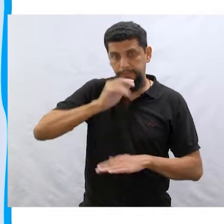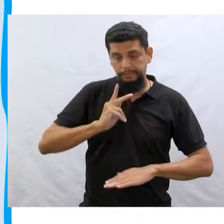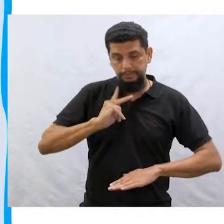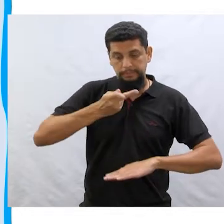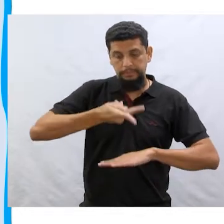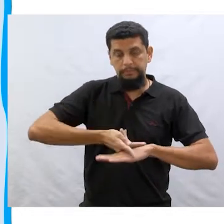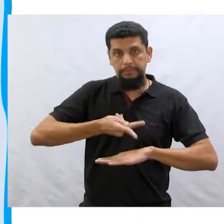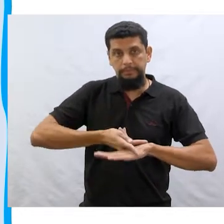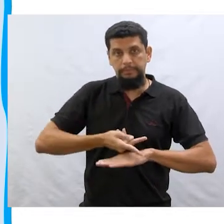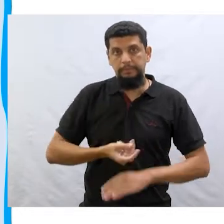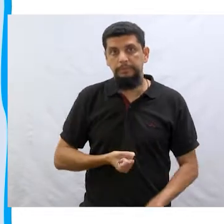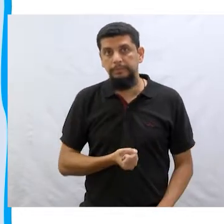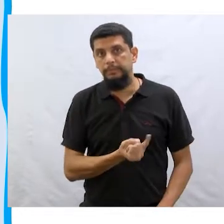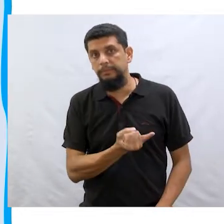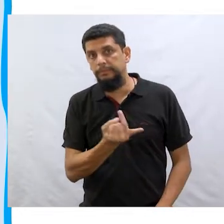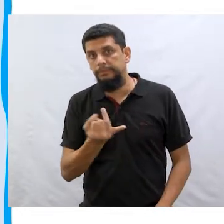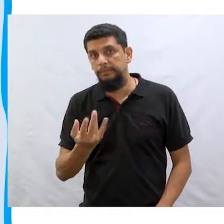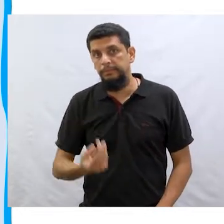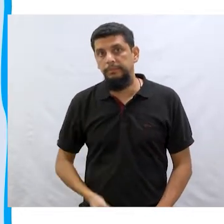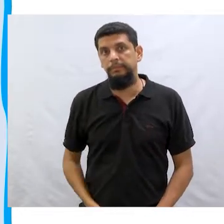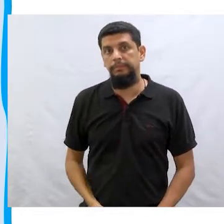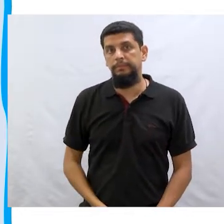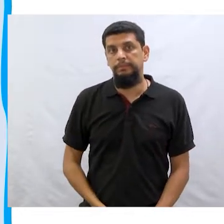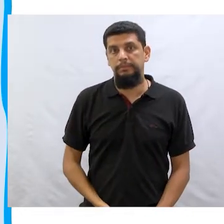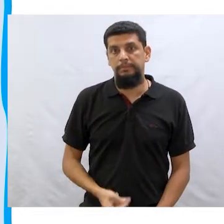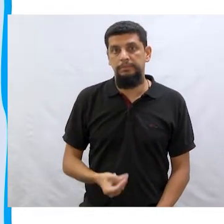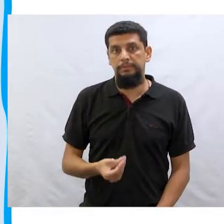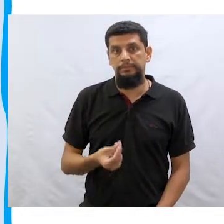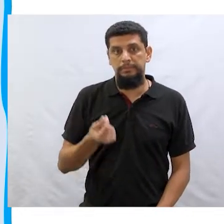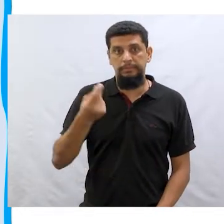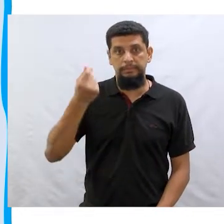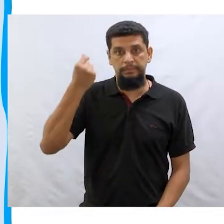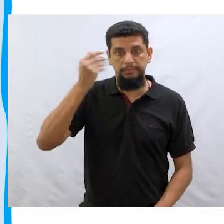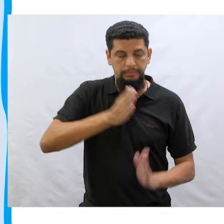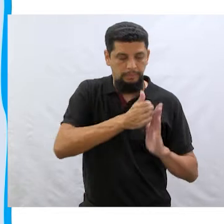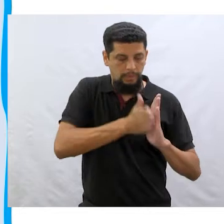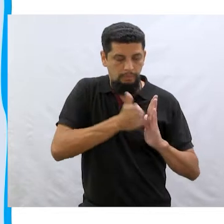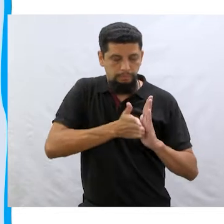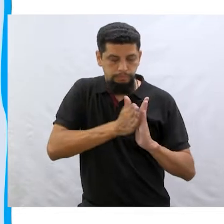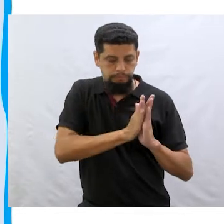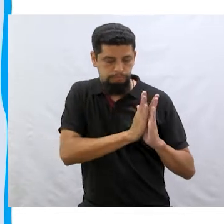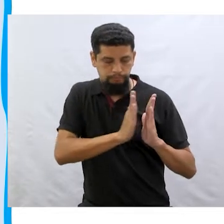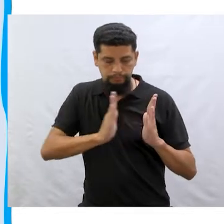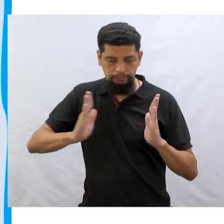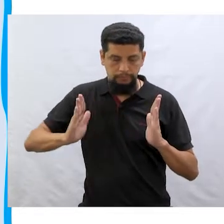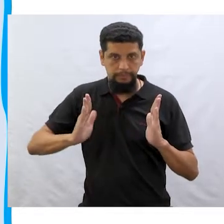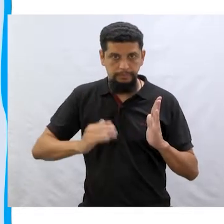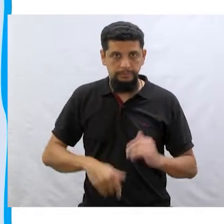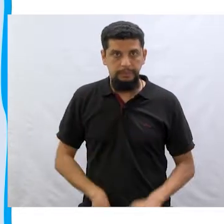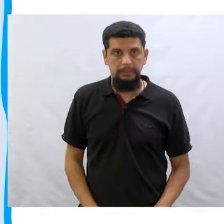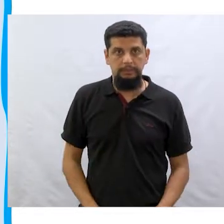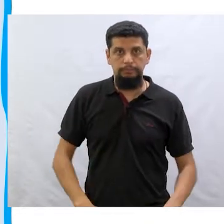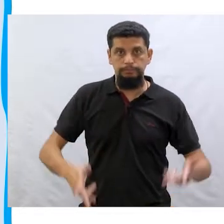alguns antigos das edições de ouro. Quase todas as aventuras do Asterix. E